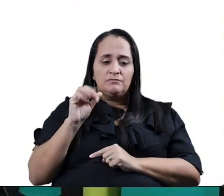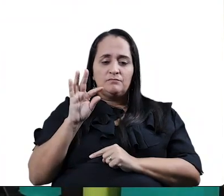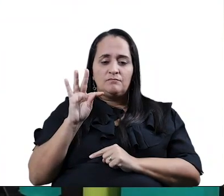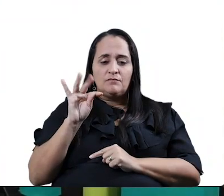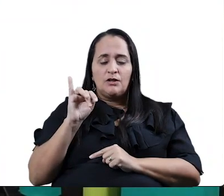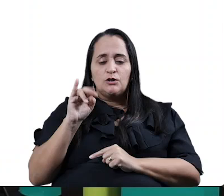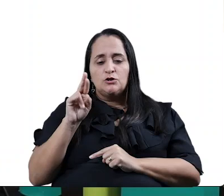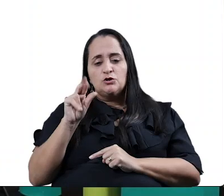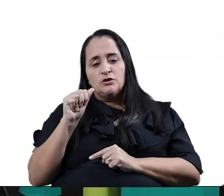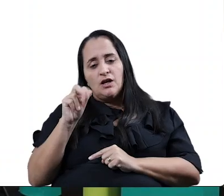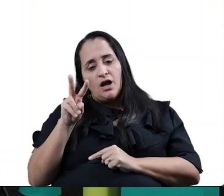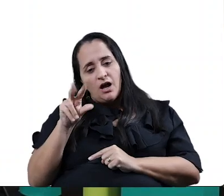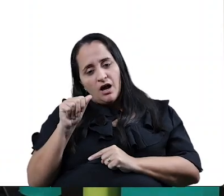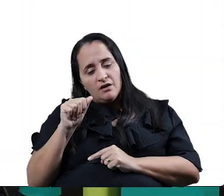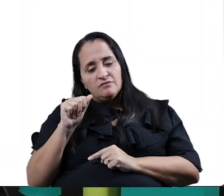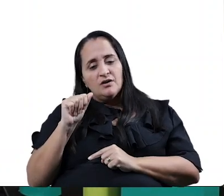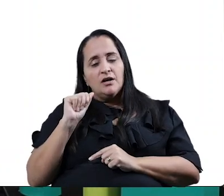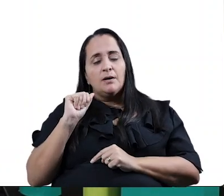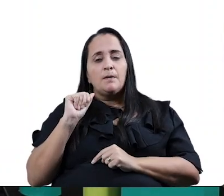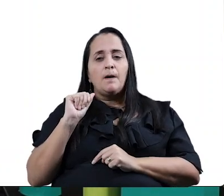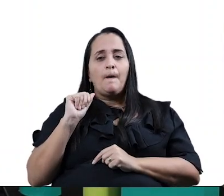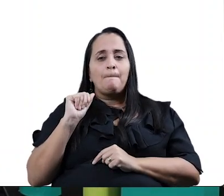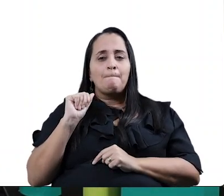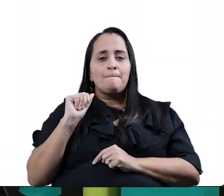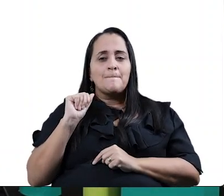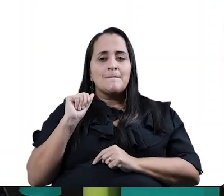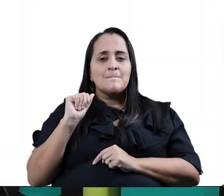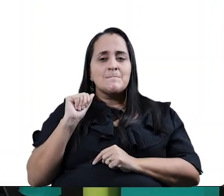Tirava. Podia também ser.